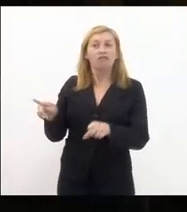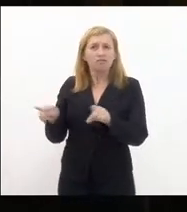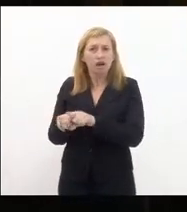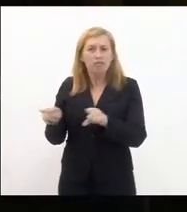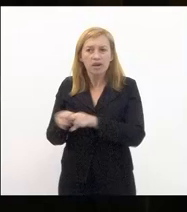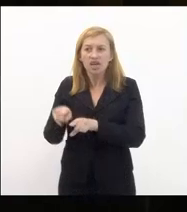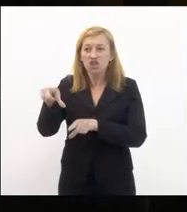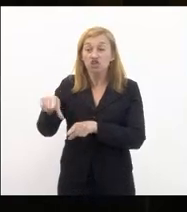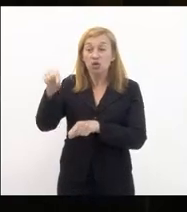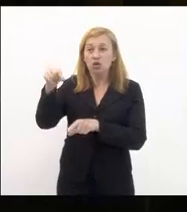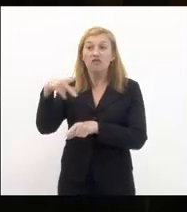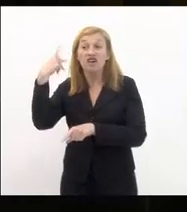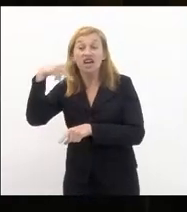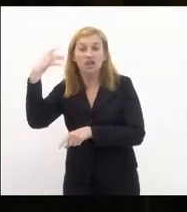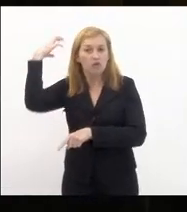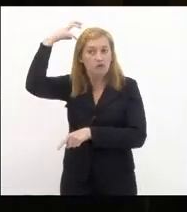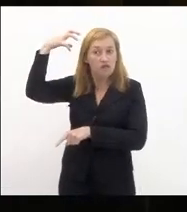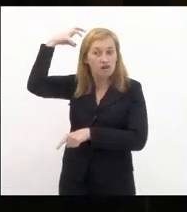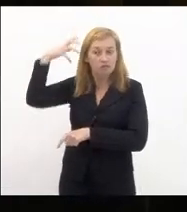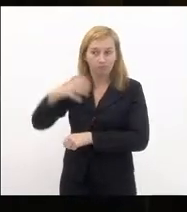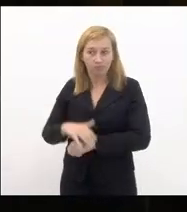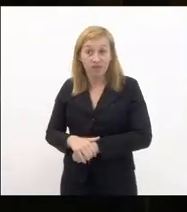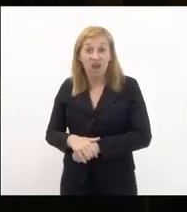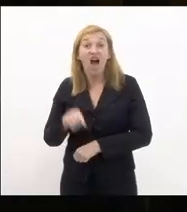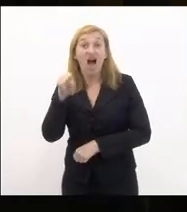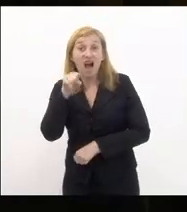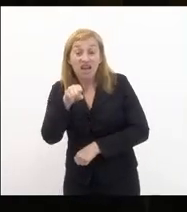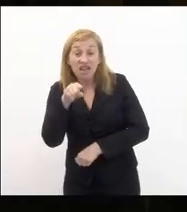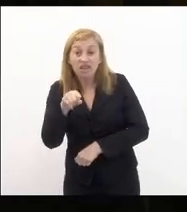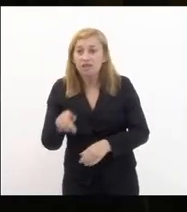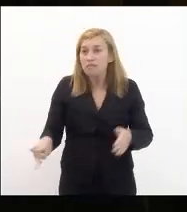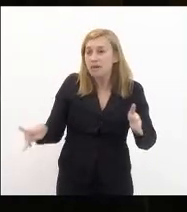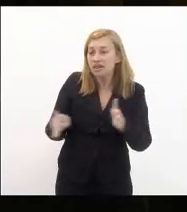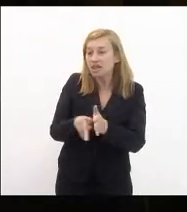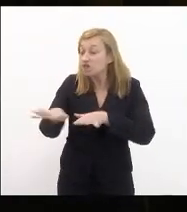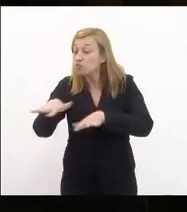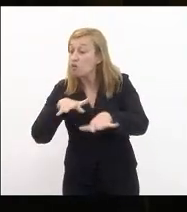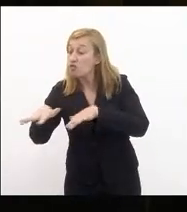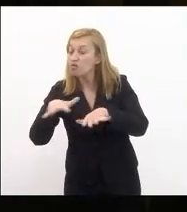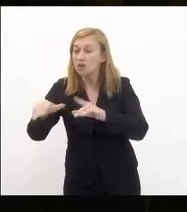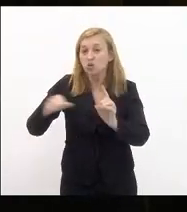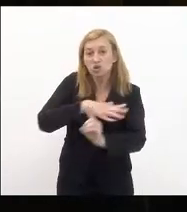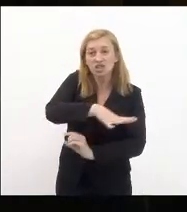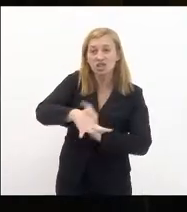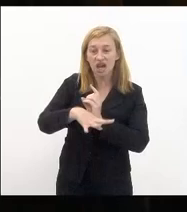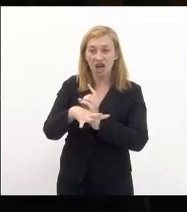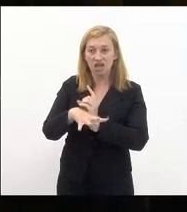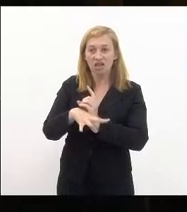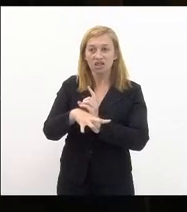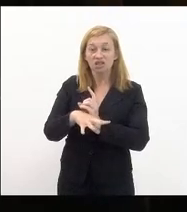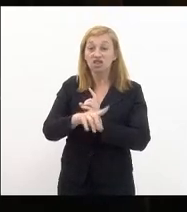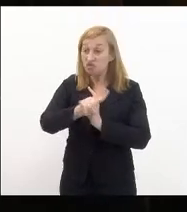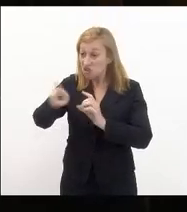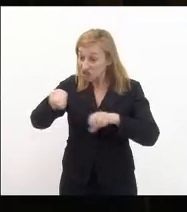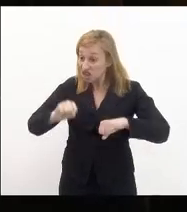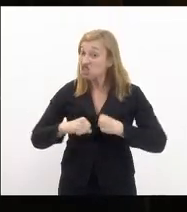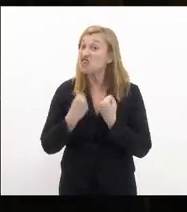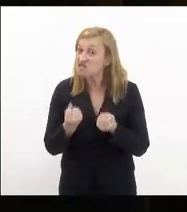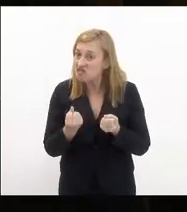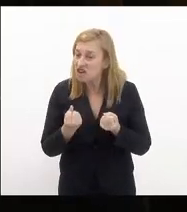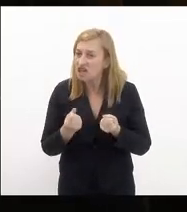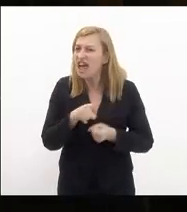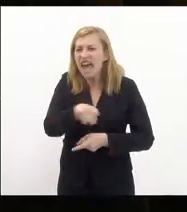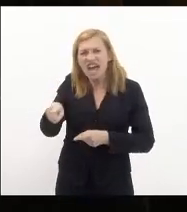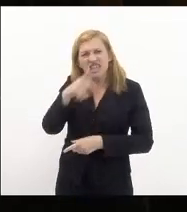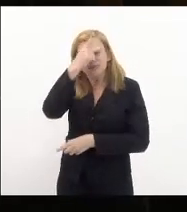elegeram a vereadora Marielle Franco aqueles que fazem parte dos movimentos sociais que os senhores e senhoras defendem essas